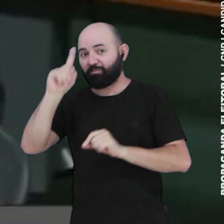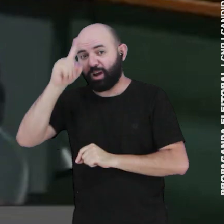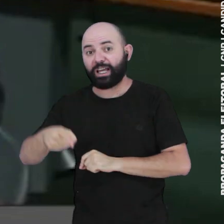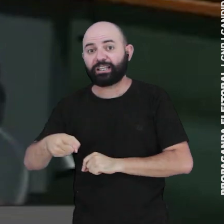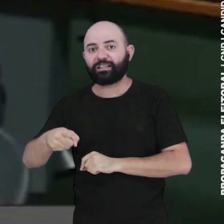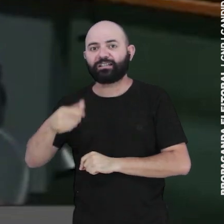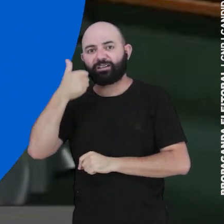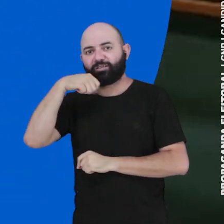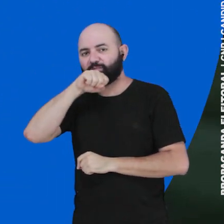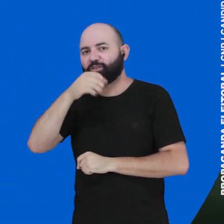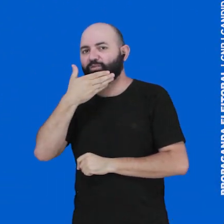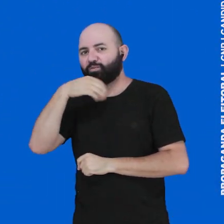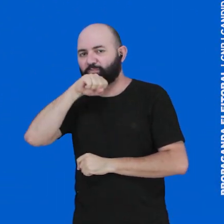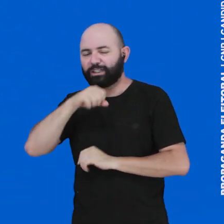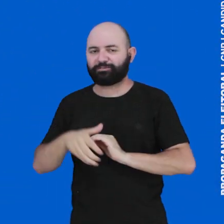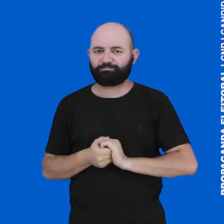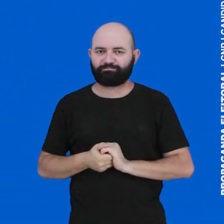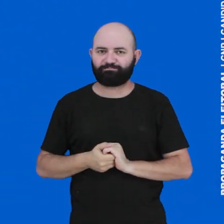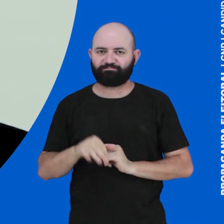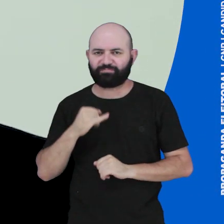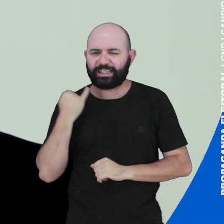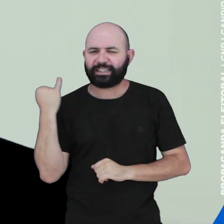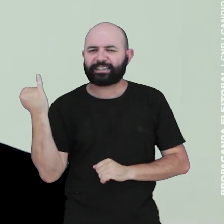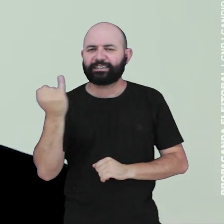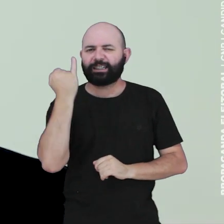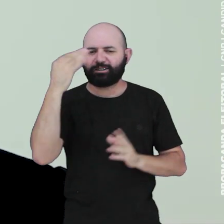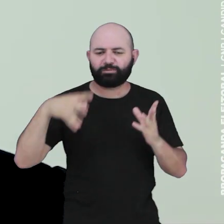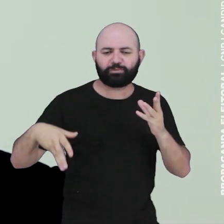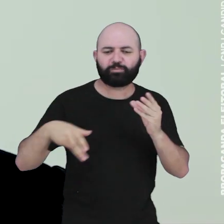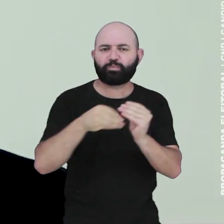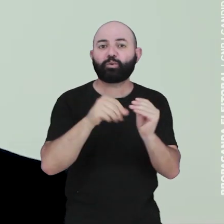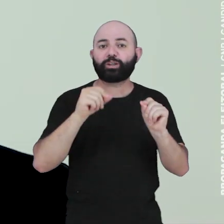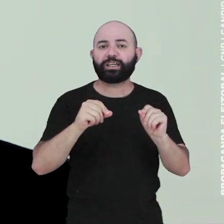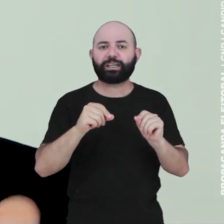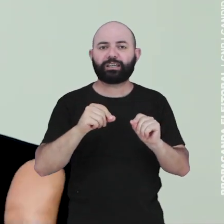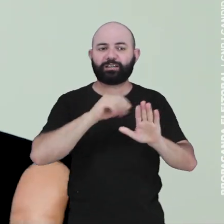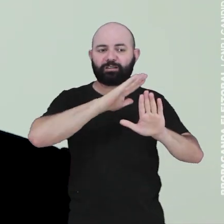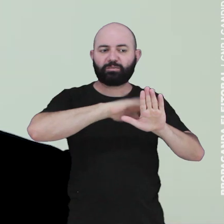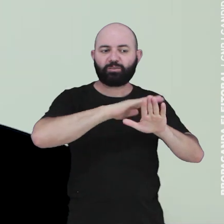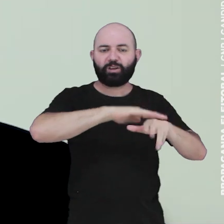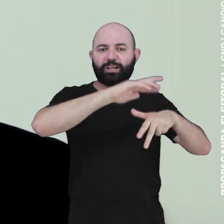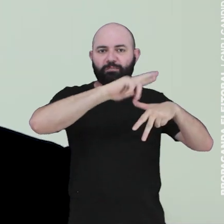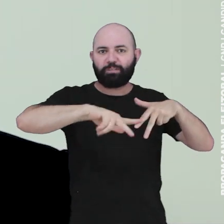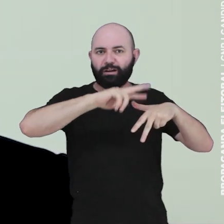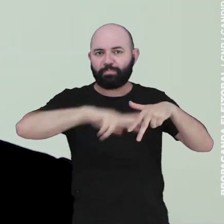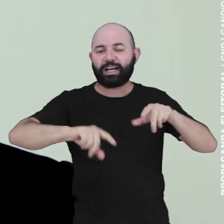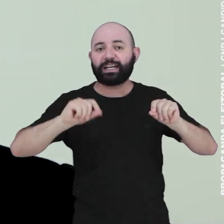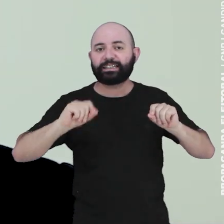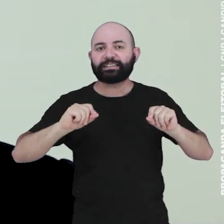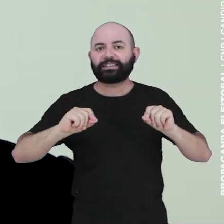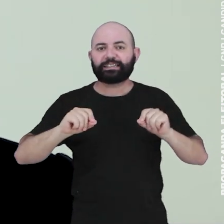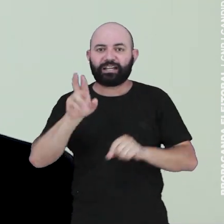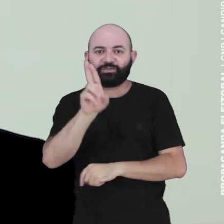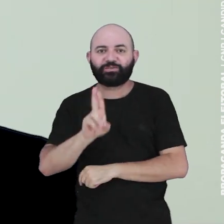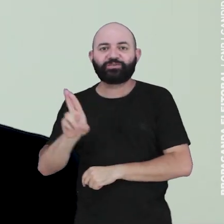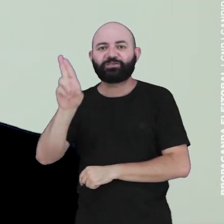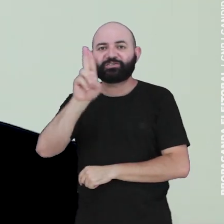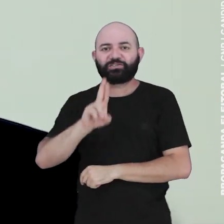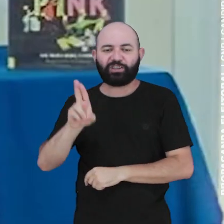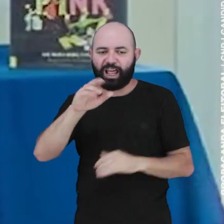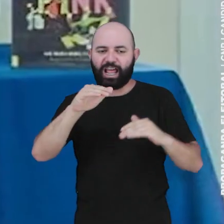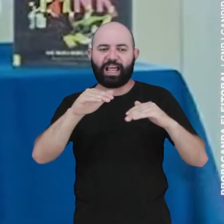Mandam os pais. É muito importante ressaltar que a ideologia de gênero está sendo